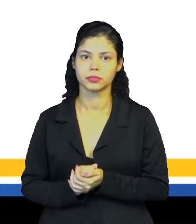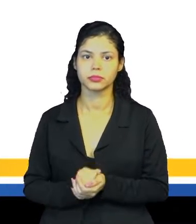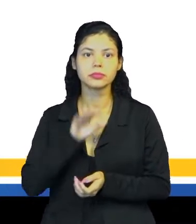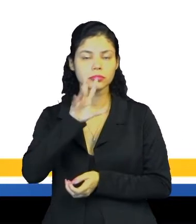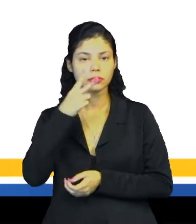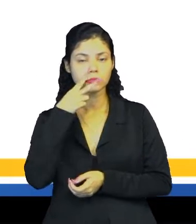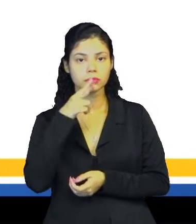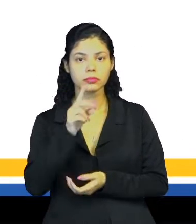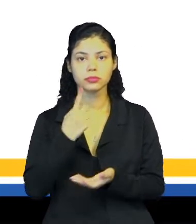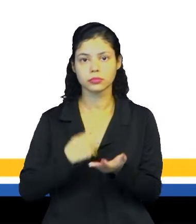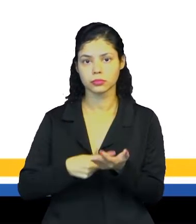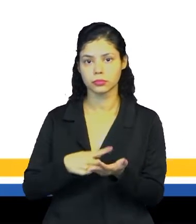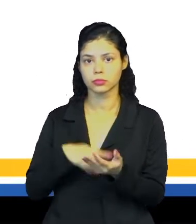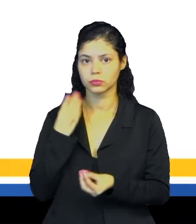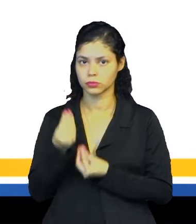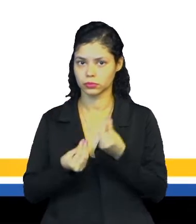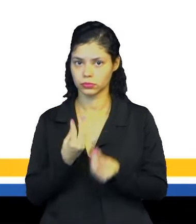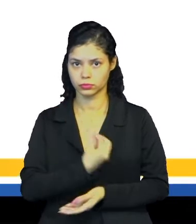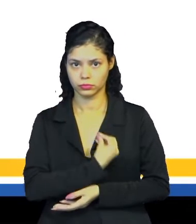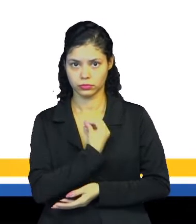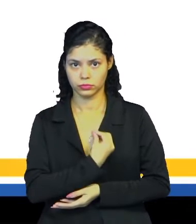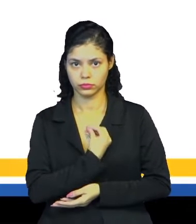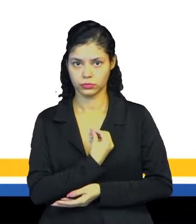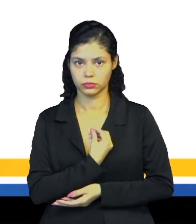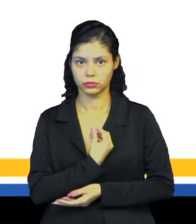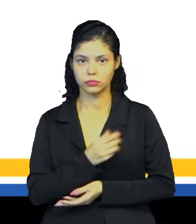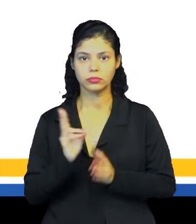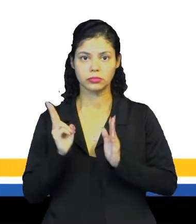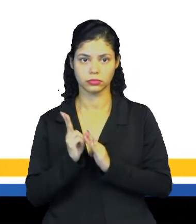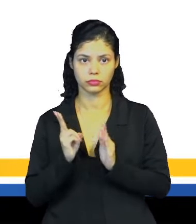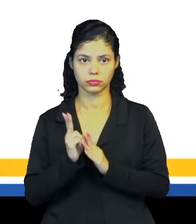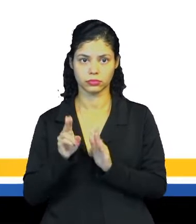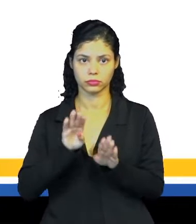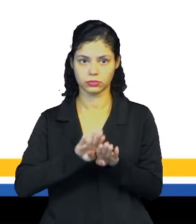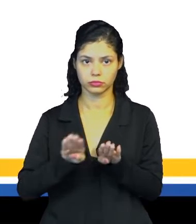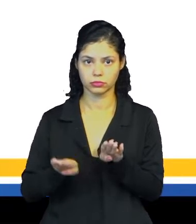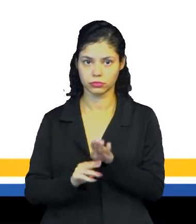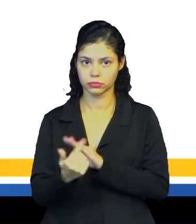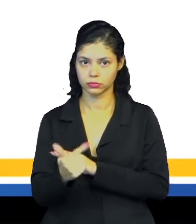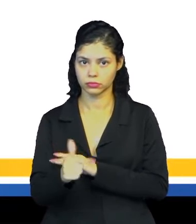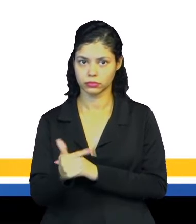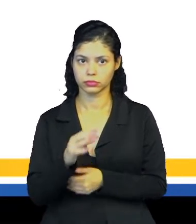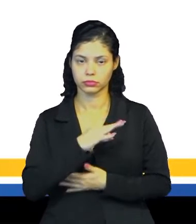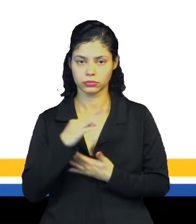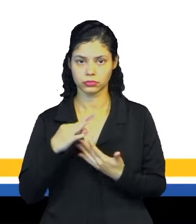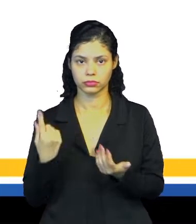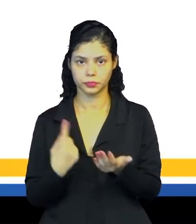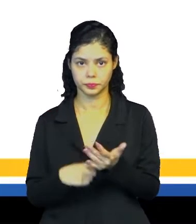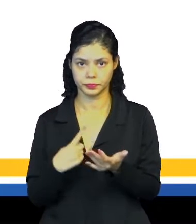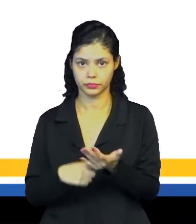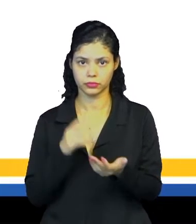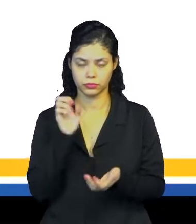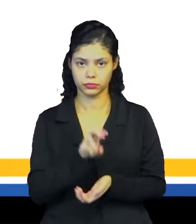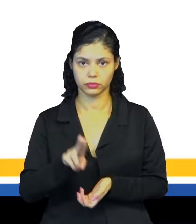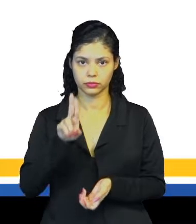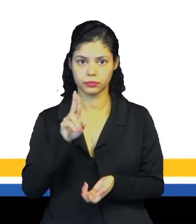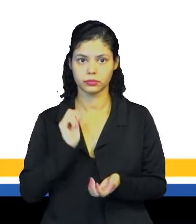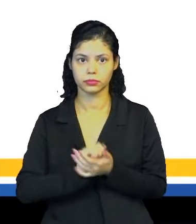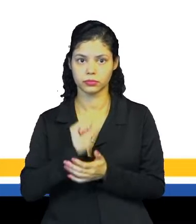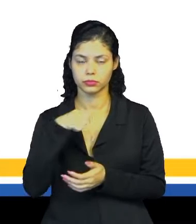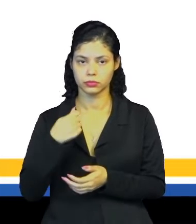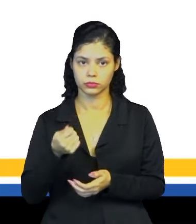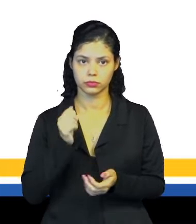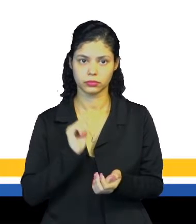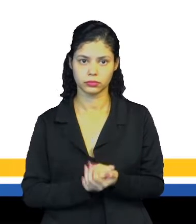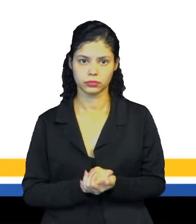Essa visão considera o modo de vida indígena inferior por não conter elementos considerados pelos europeus